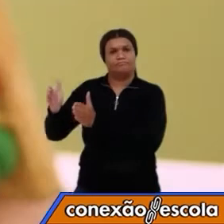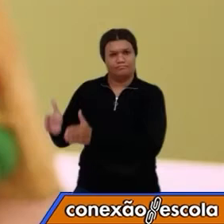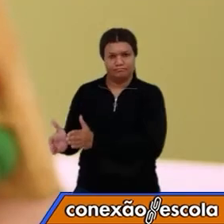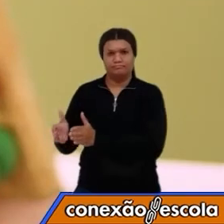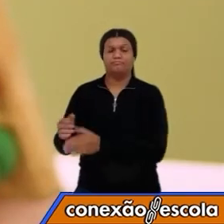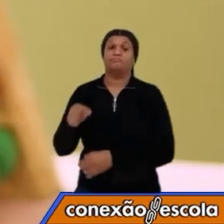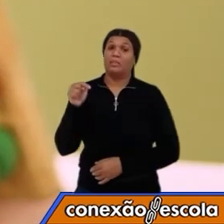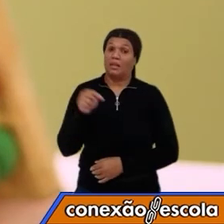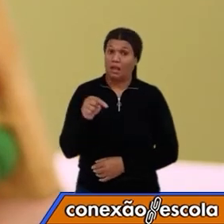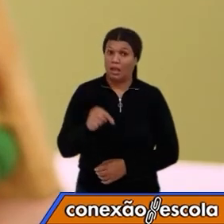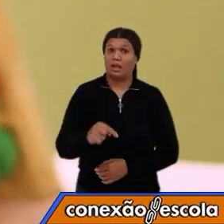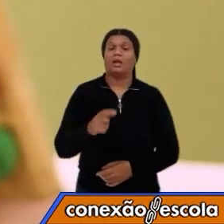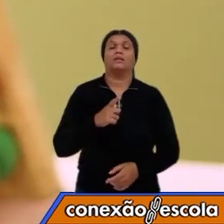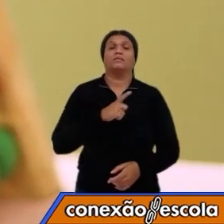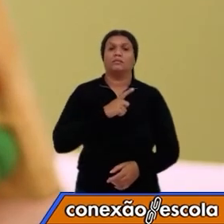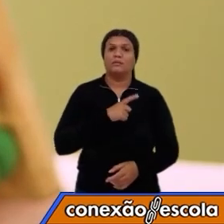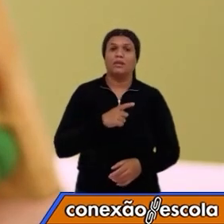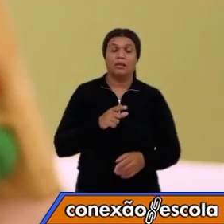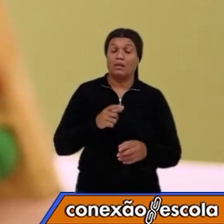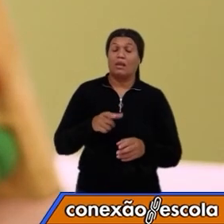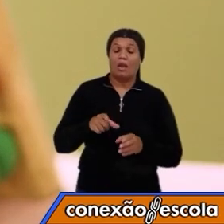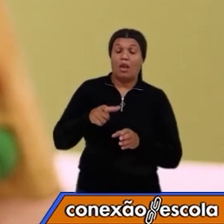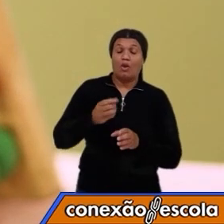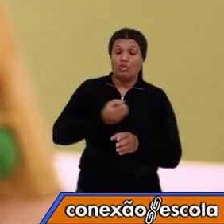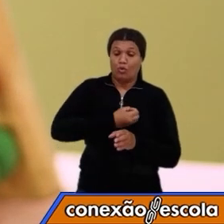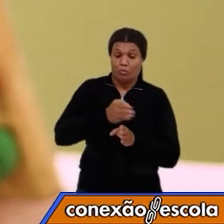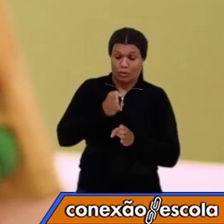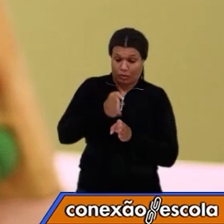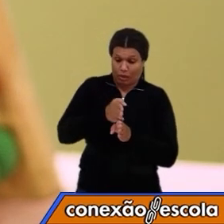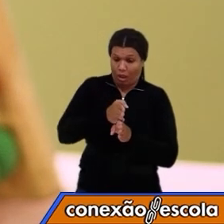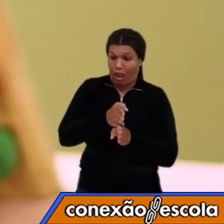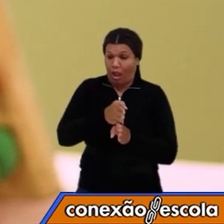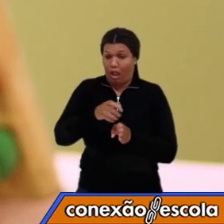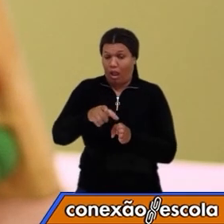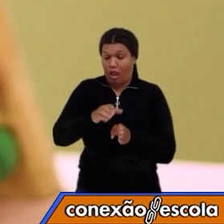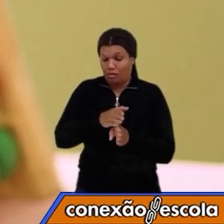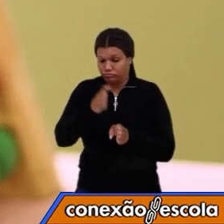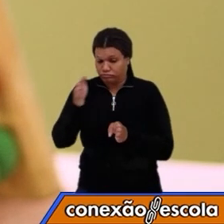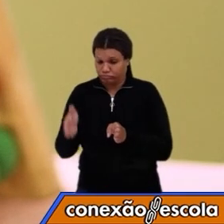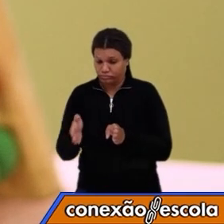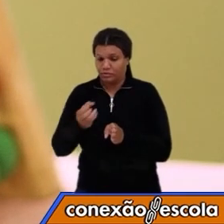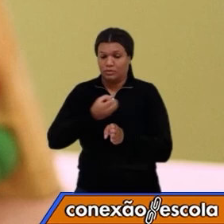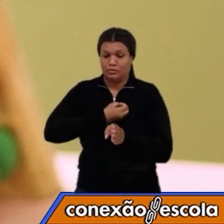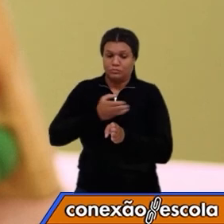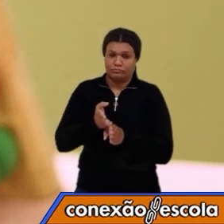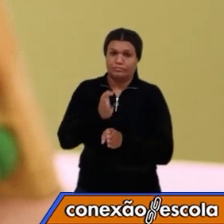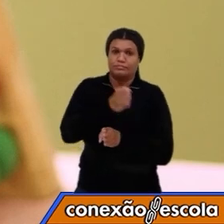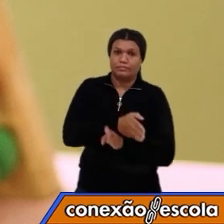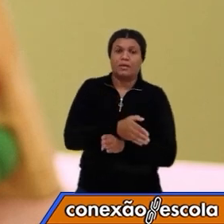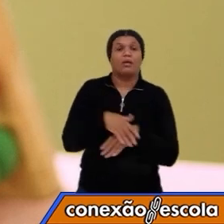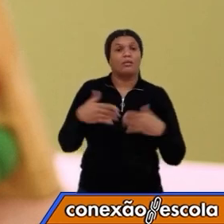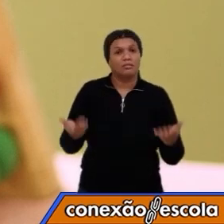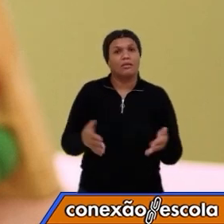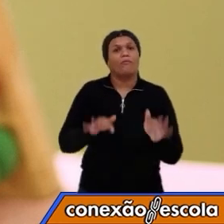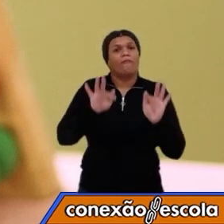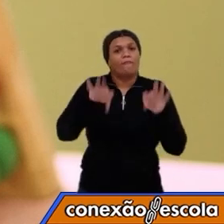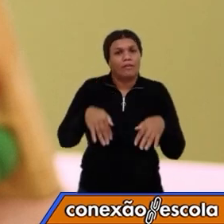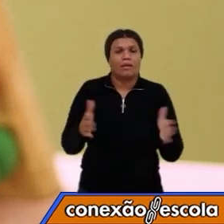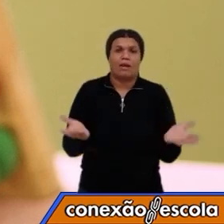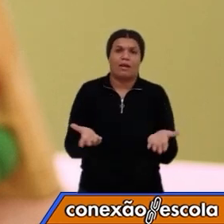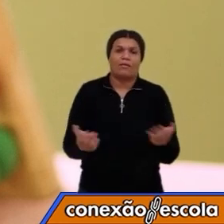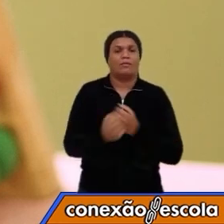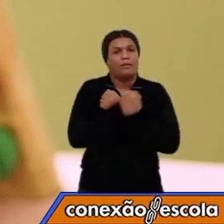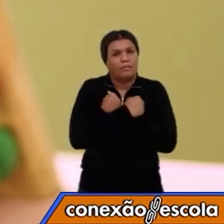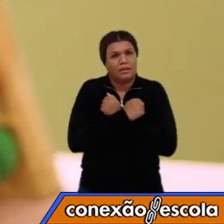nós encontramos antecessor e sucessor. Então nós ficamos nesta aula por aqui, um grande abraço